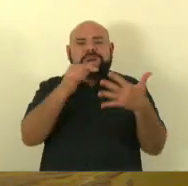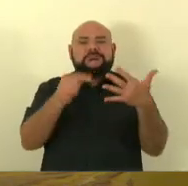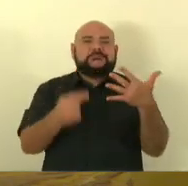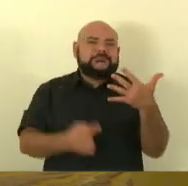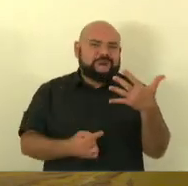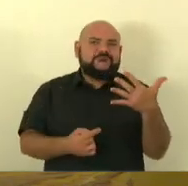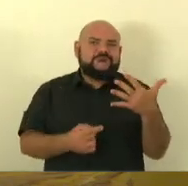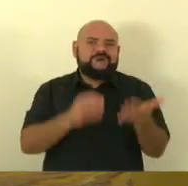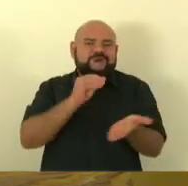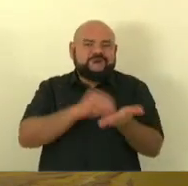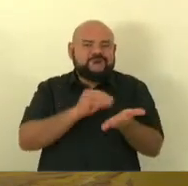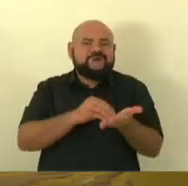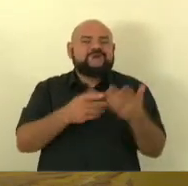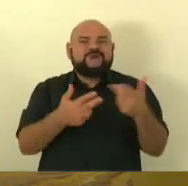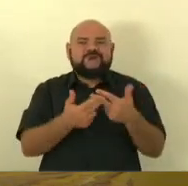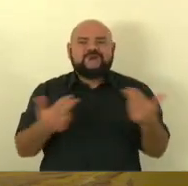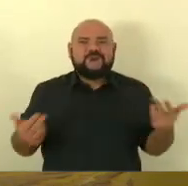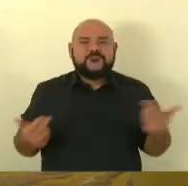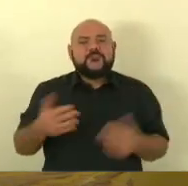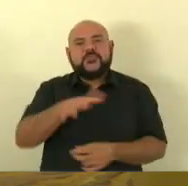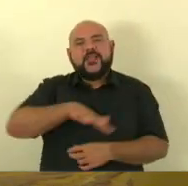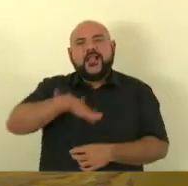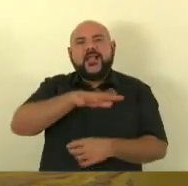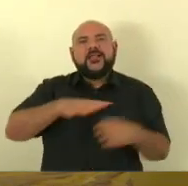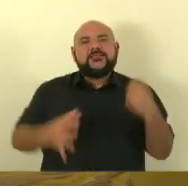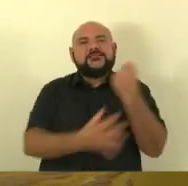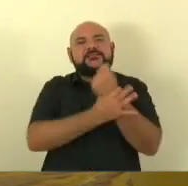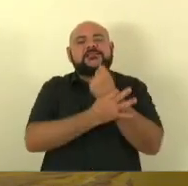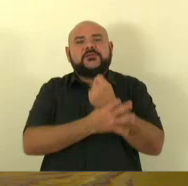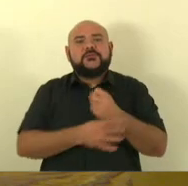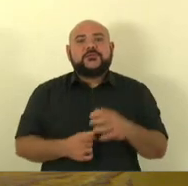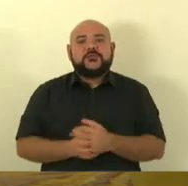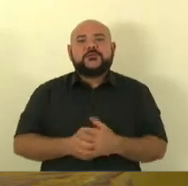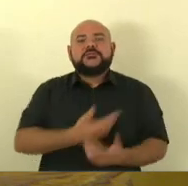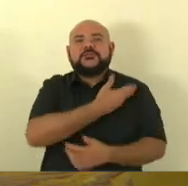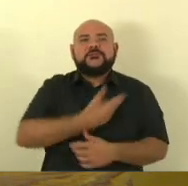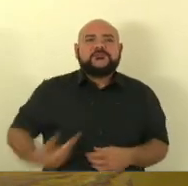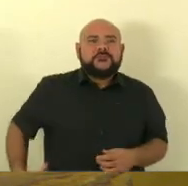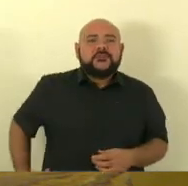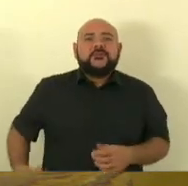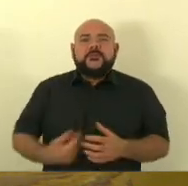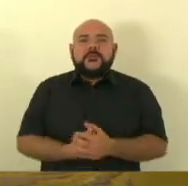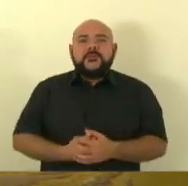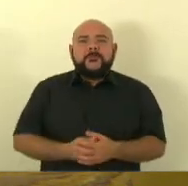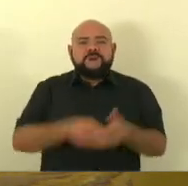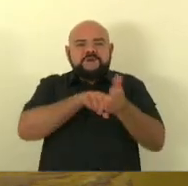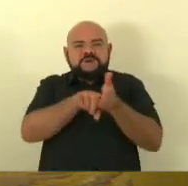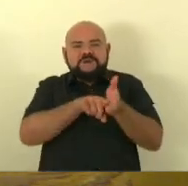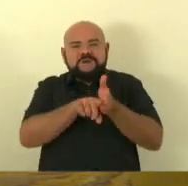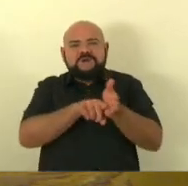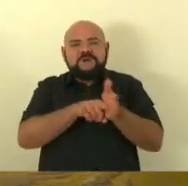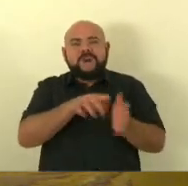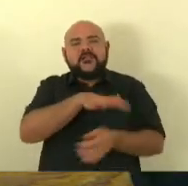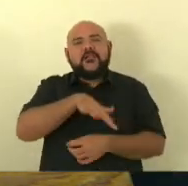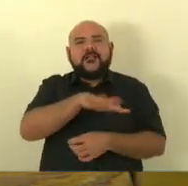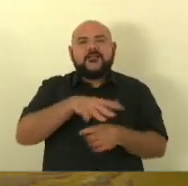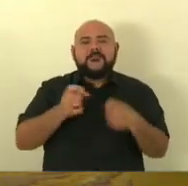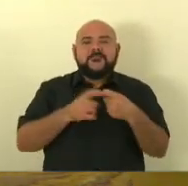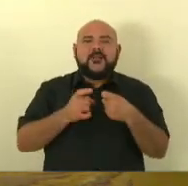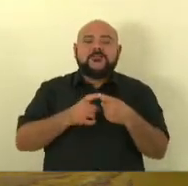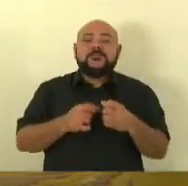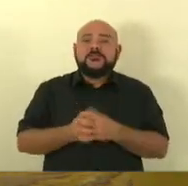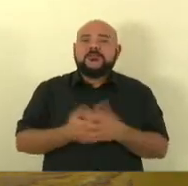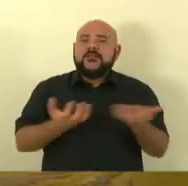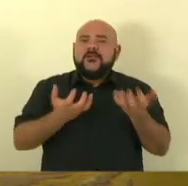absurda, na área de segurança pública, na área de perícia médica e outras. E eu quero